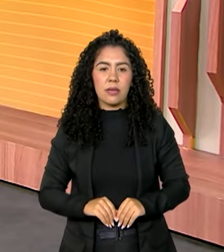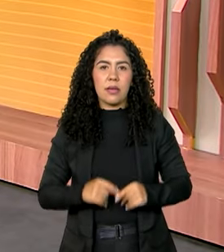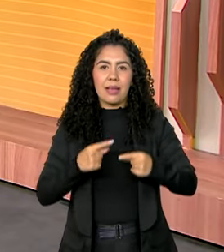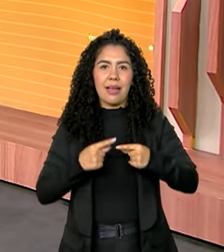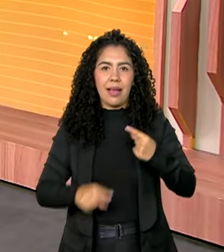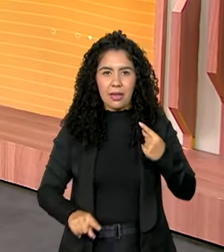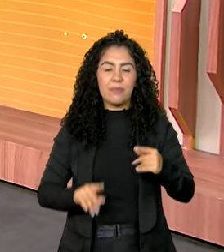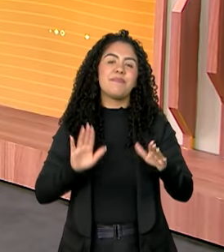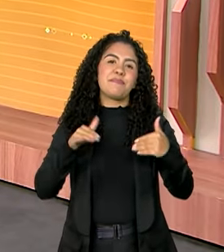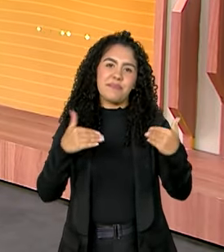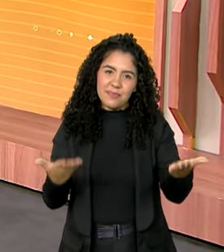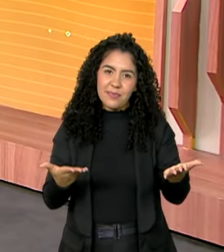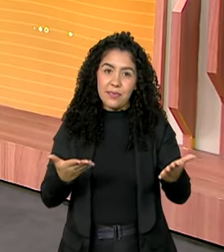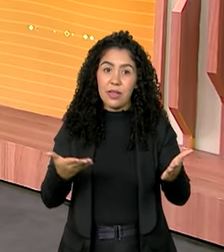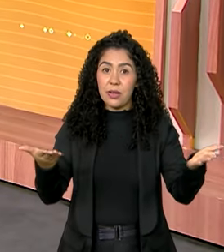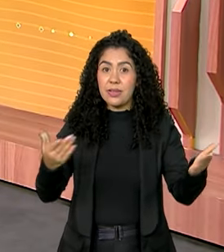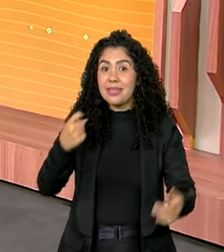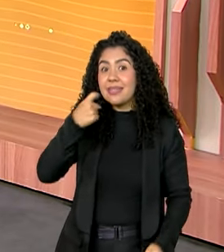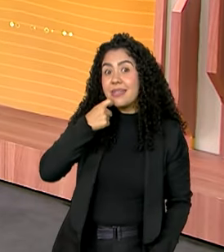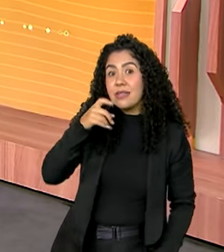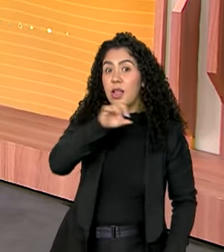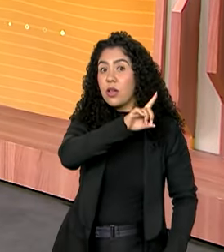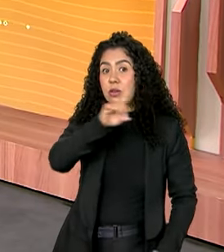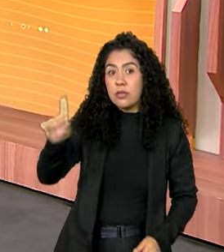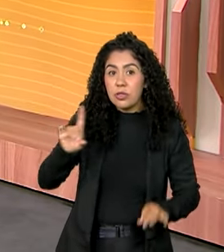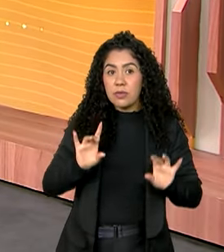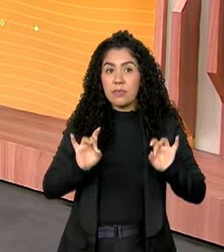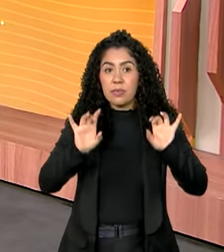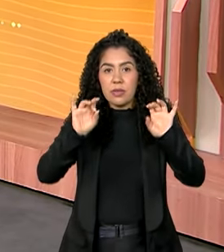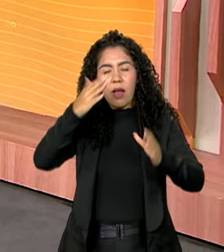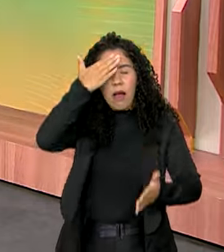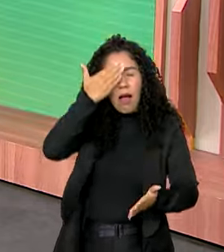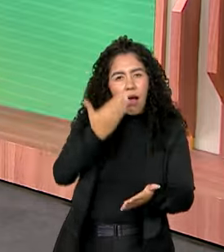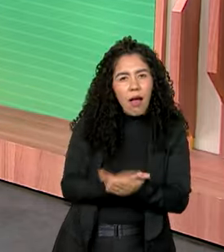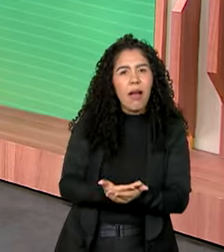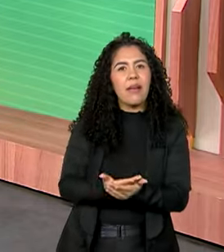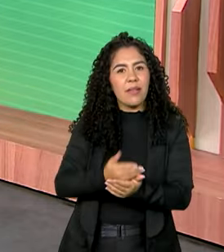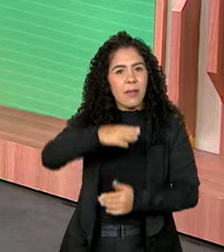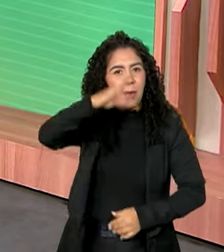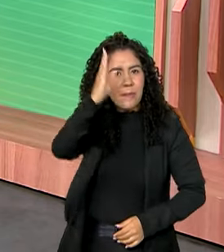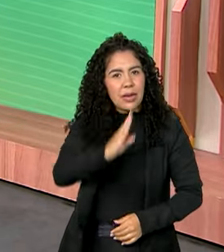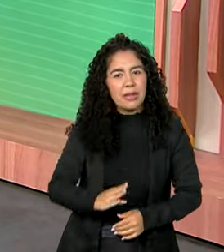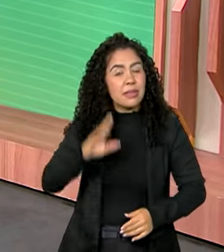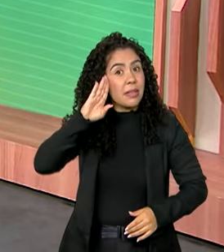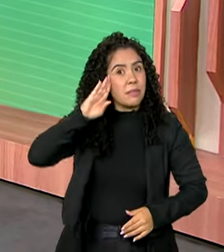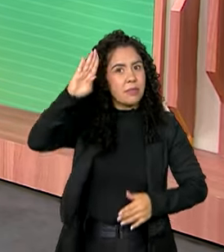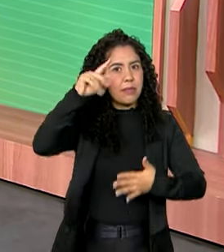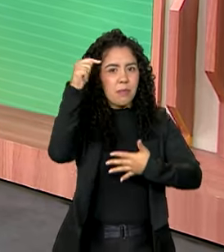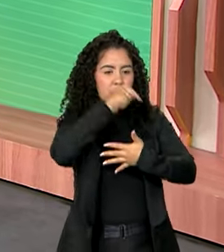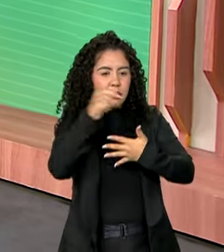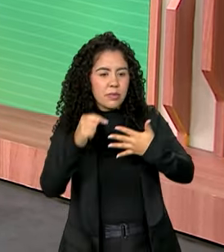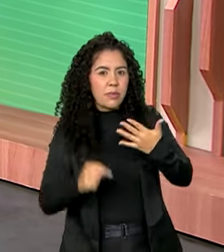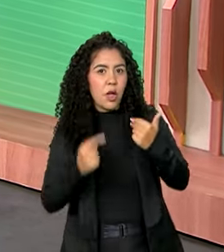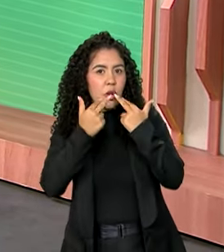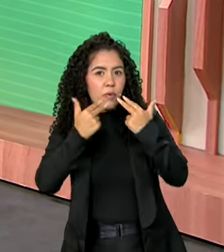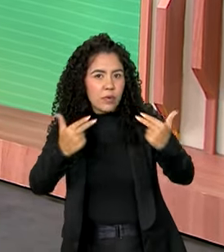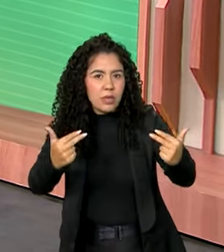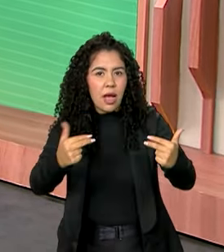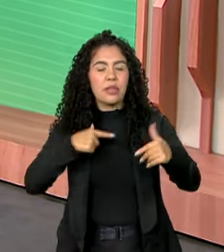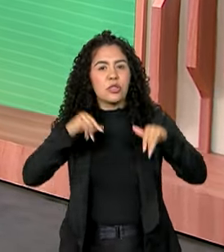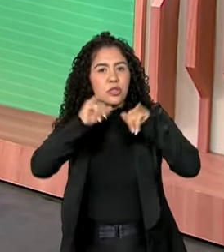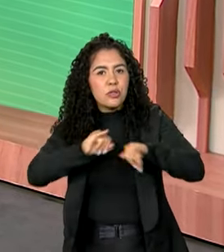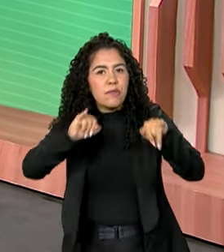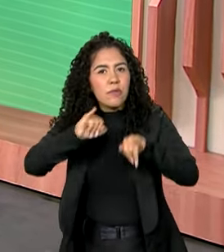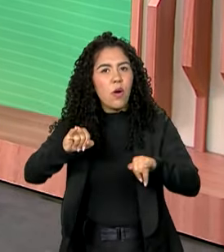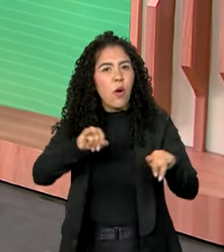É isso aí. Sexta-feira é o dia do quadro Fé no Brasil, onde a gente destaca aí as notícias divulgadas ao longo da